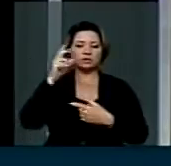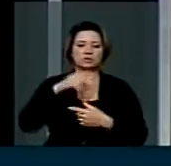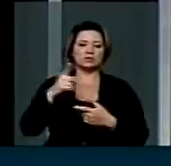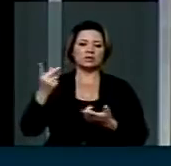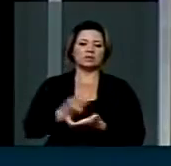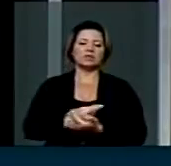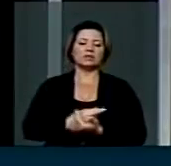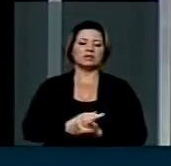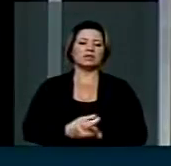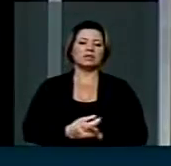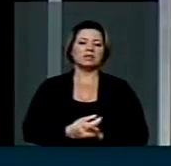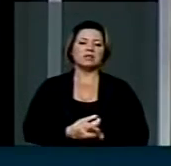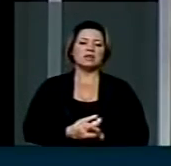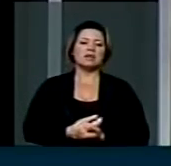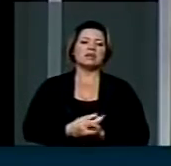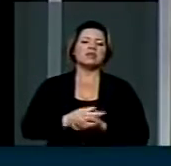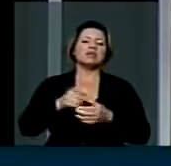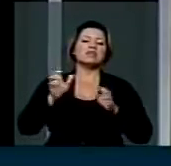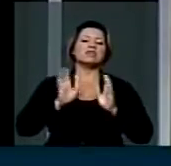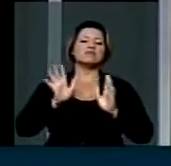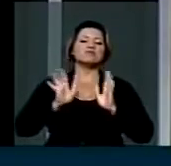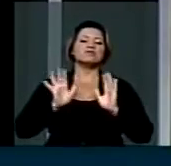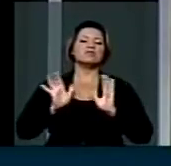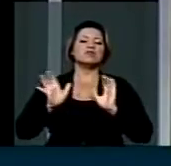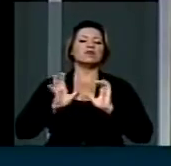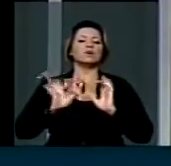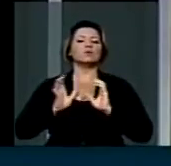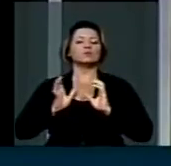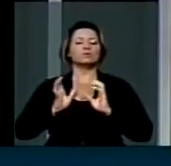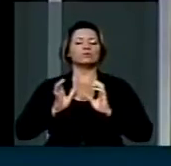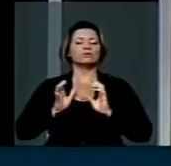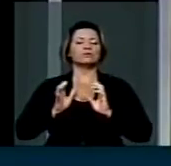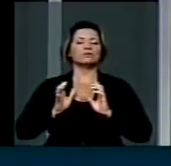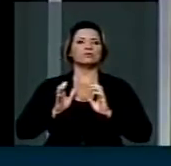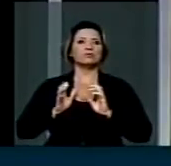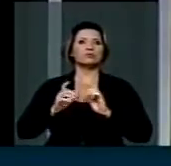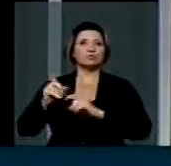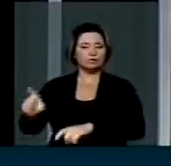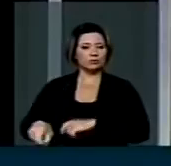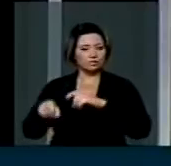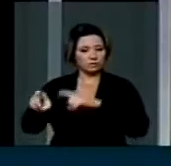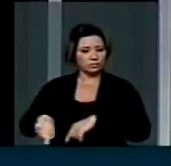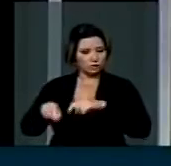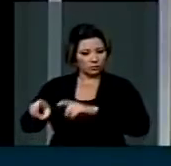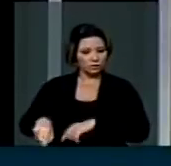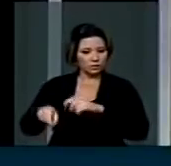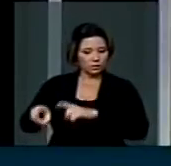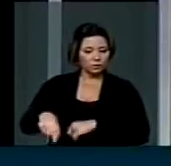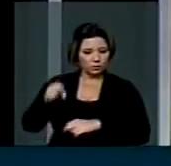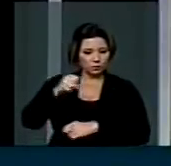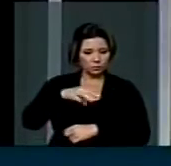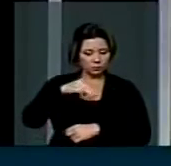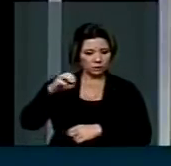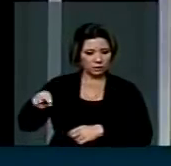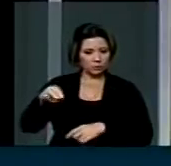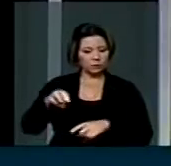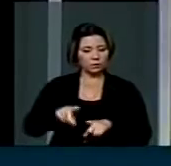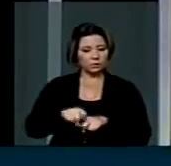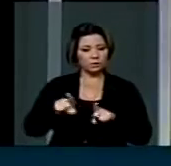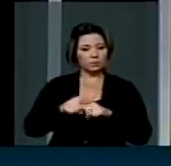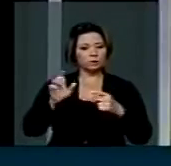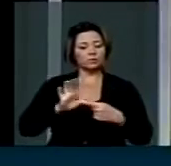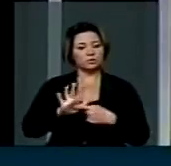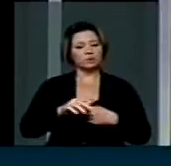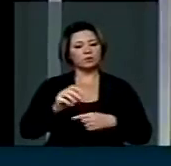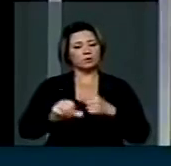que a hegemonia da elite agrária sumatogrossense insiste em vinculá-la aos povos guarani, com o intuito de reduzir as